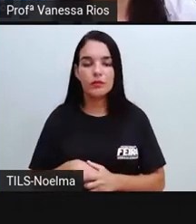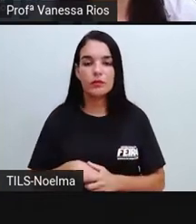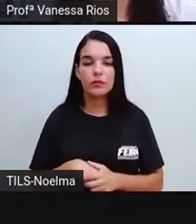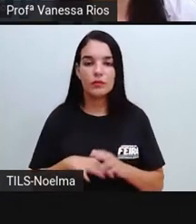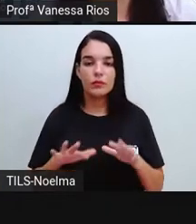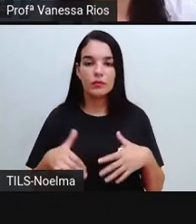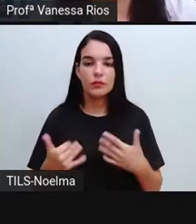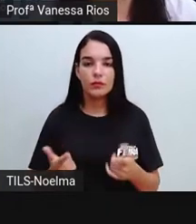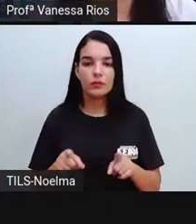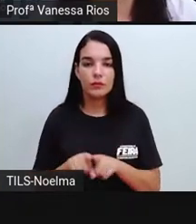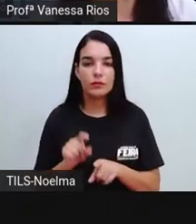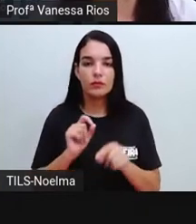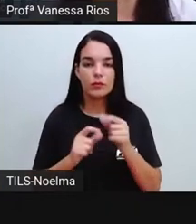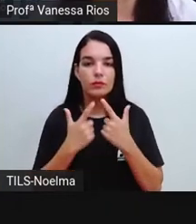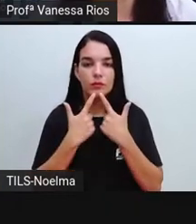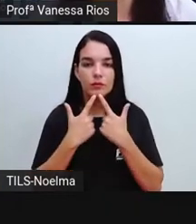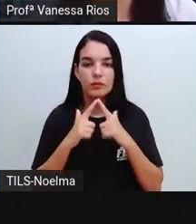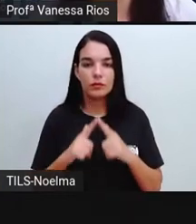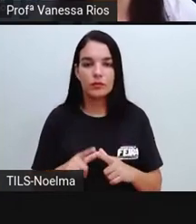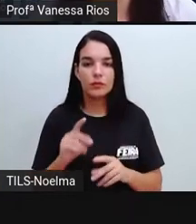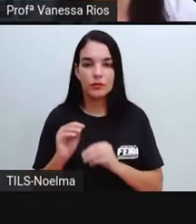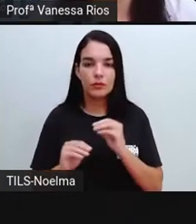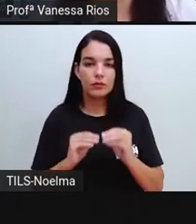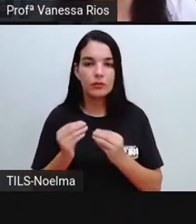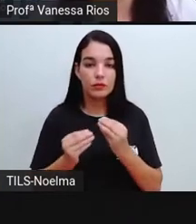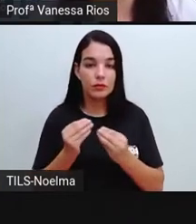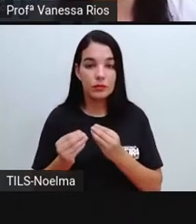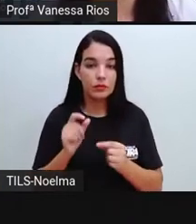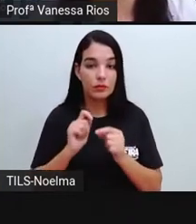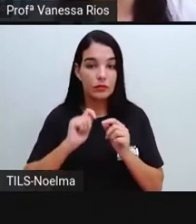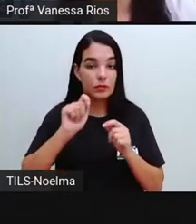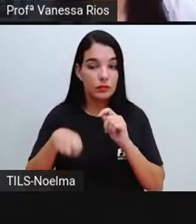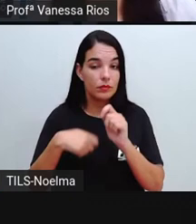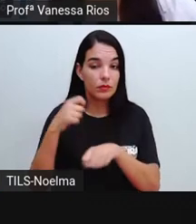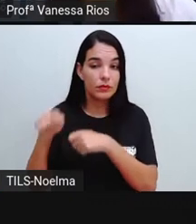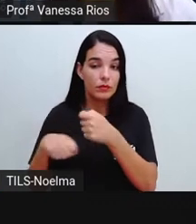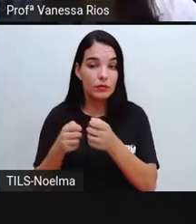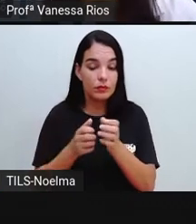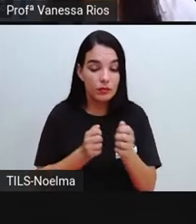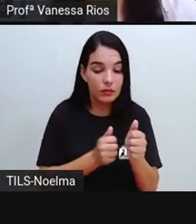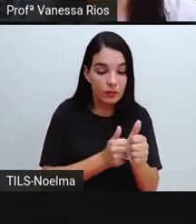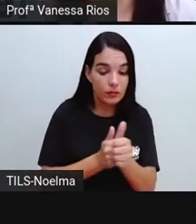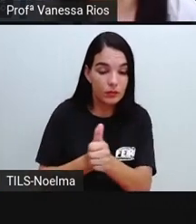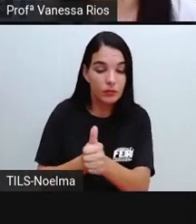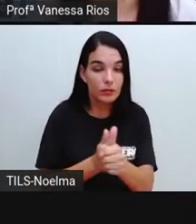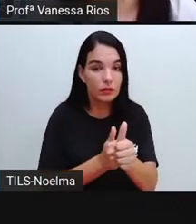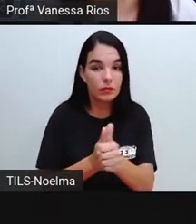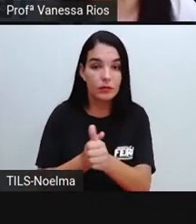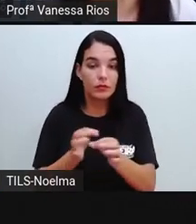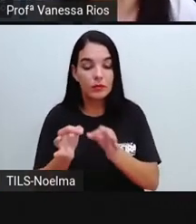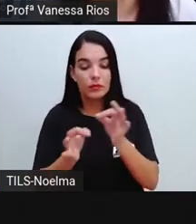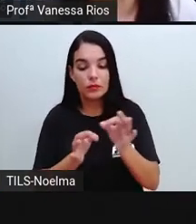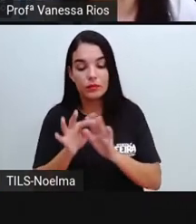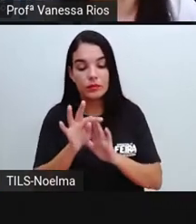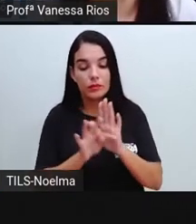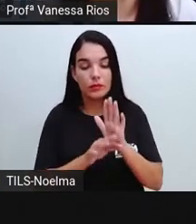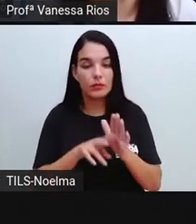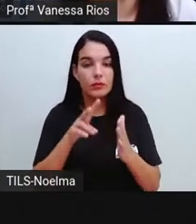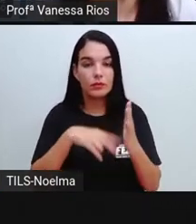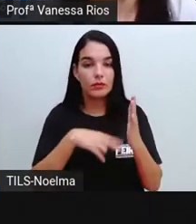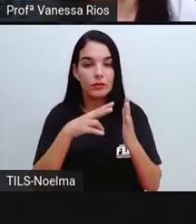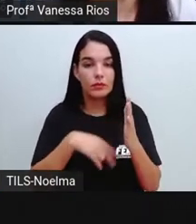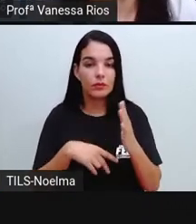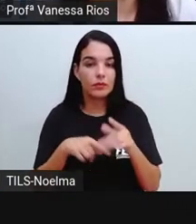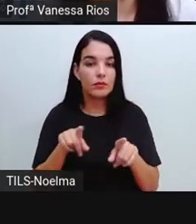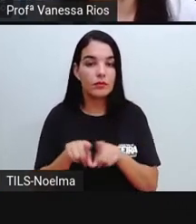pontuação na linguagem, ela funciona como uma espécie de sinalização, guiando e organizando o texto a ser lido.